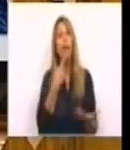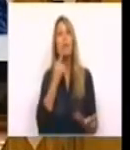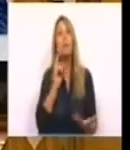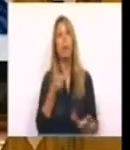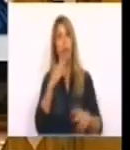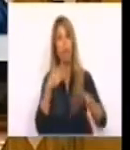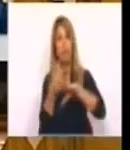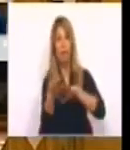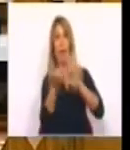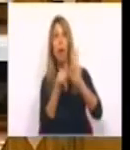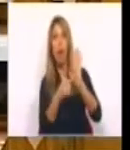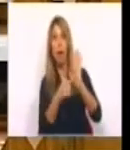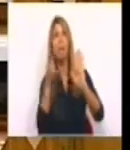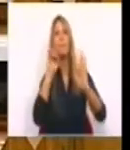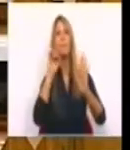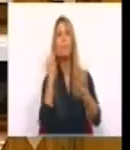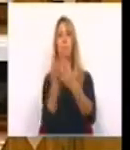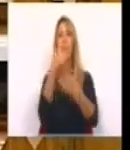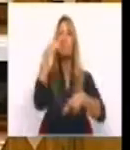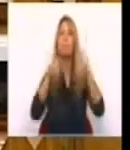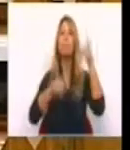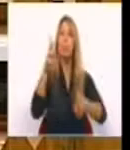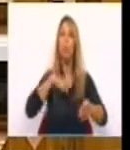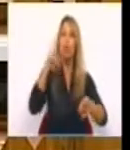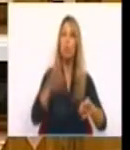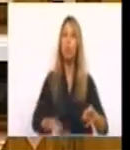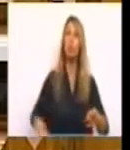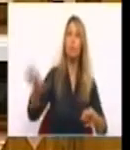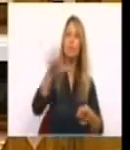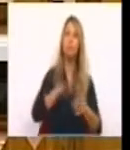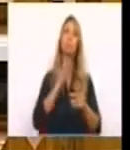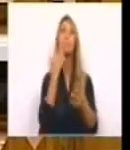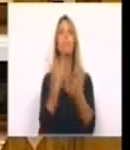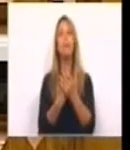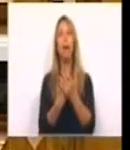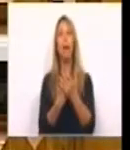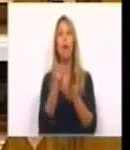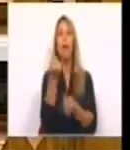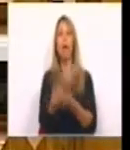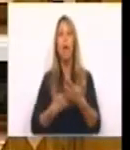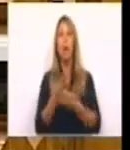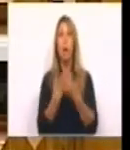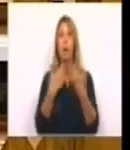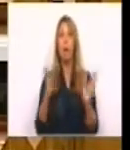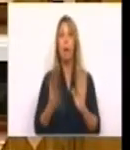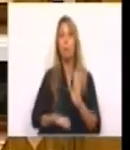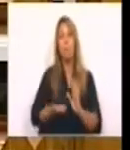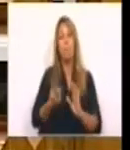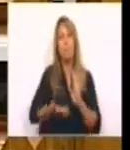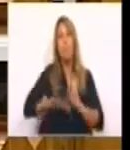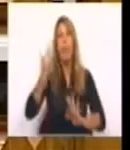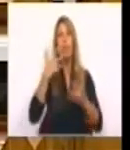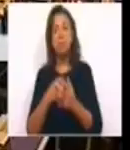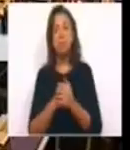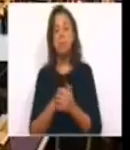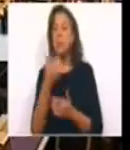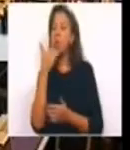portugueses, protegemos uma economia mais aberta e mais livre com mais bem-estar social.